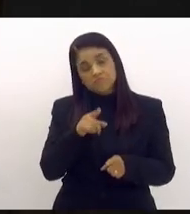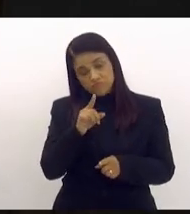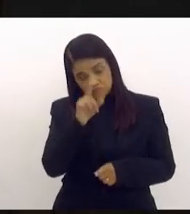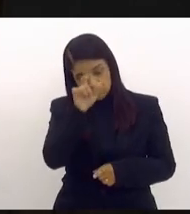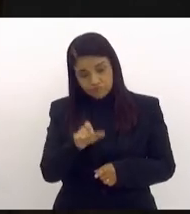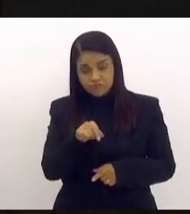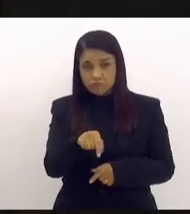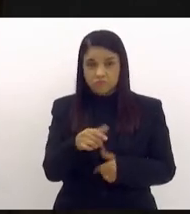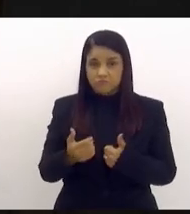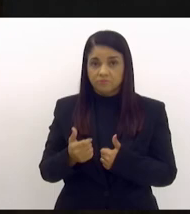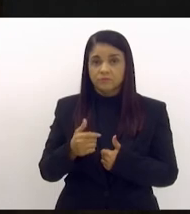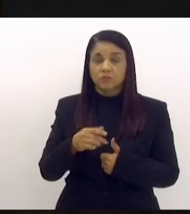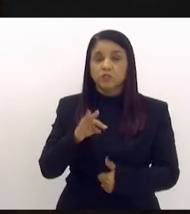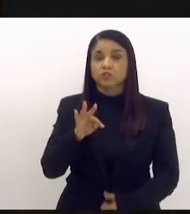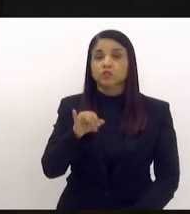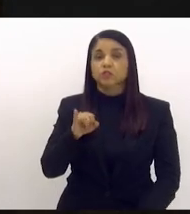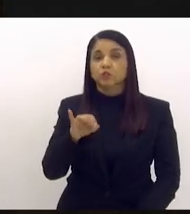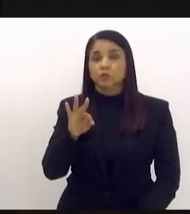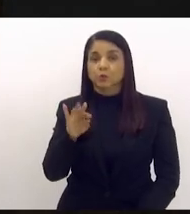é suplente, ou é titular.